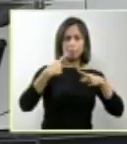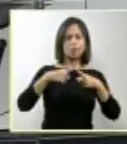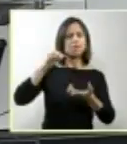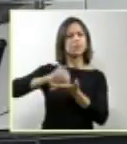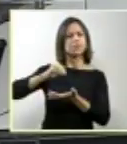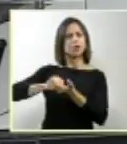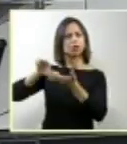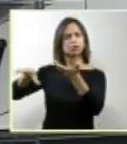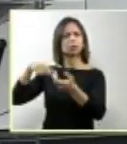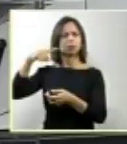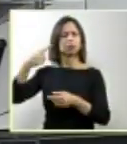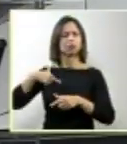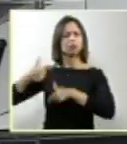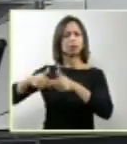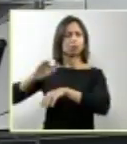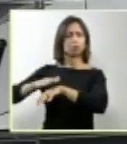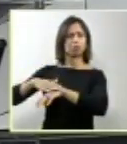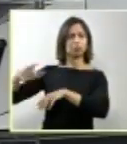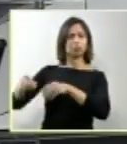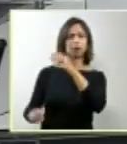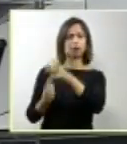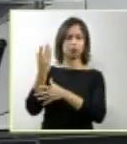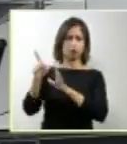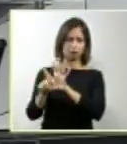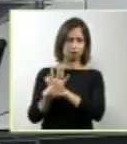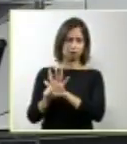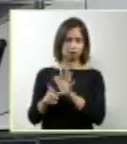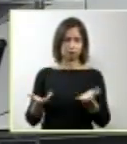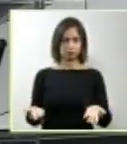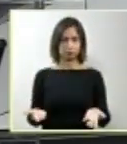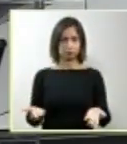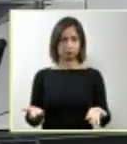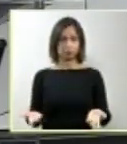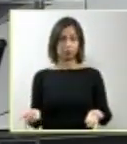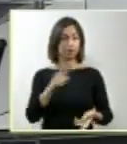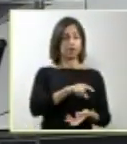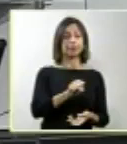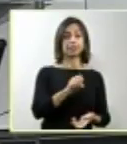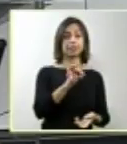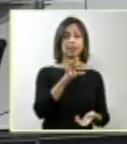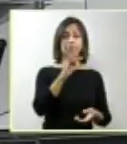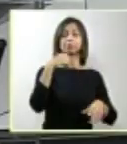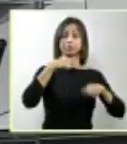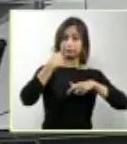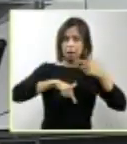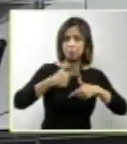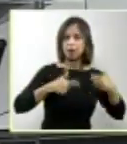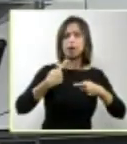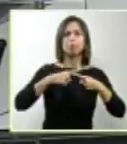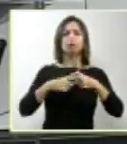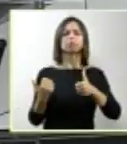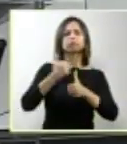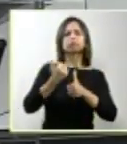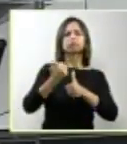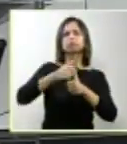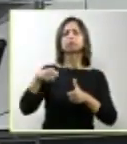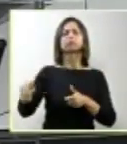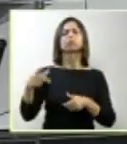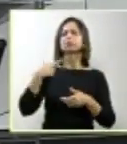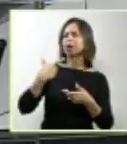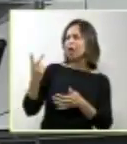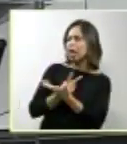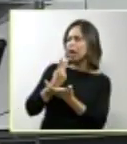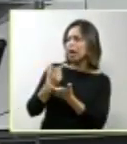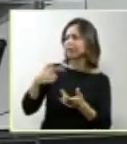do Poder Legislativo, que cabe a ele legislar. E aí o Supremo tem que agir, como já agiu em muitos casos. mas eu quero deixar muito